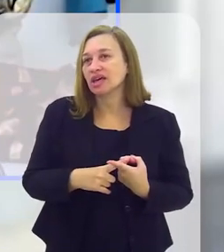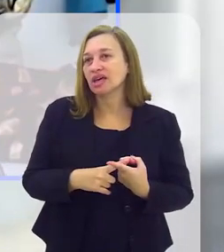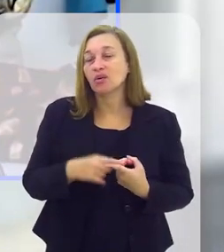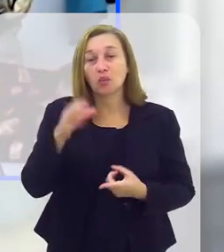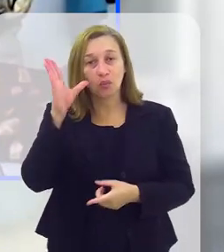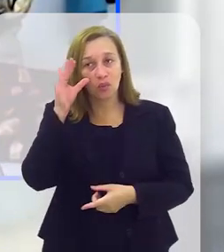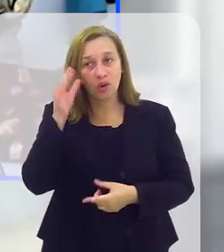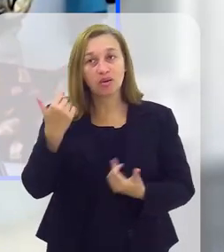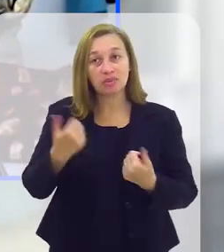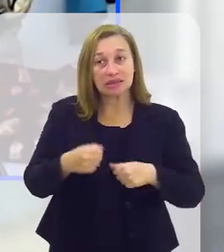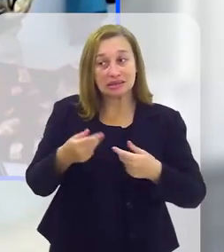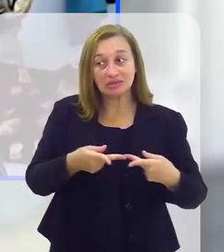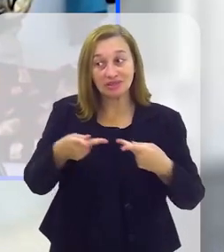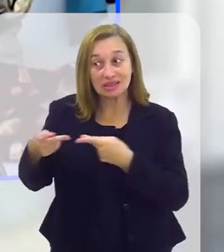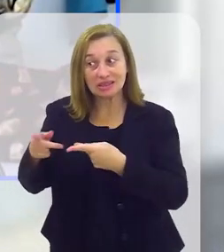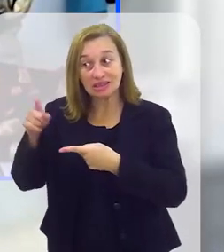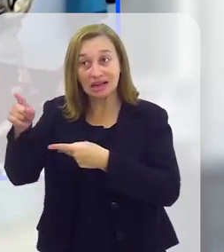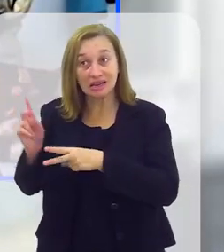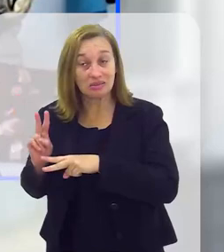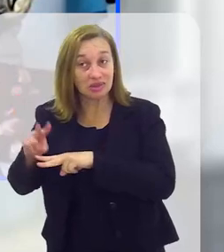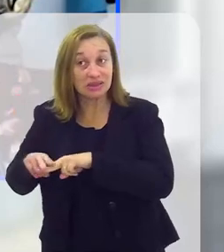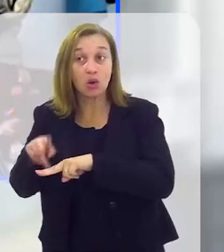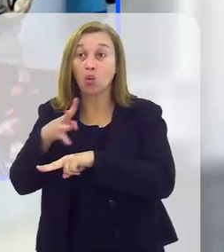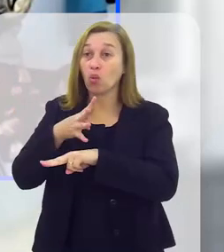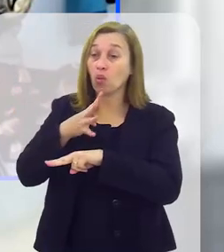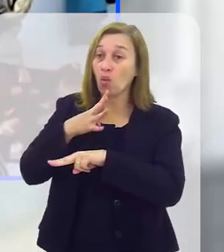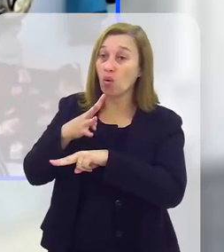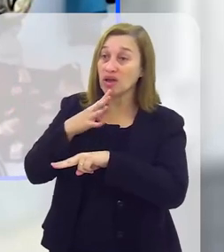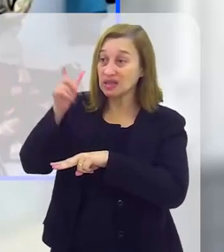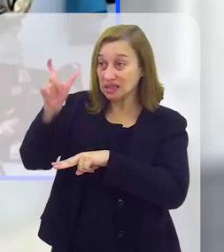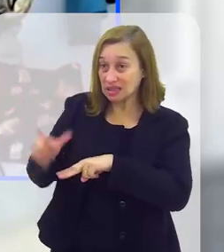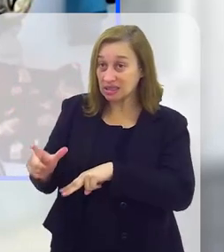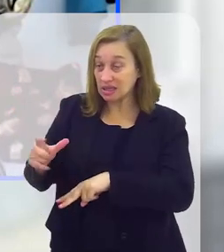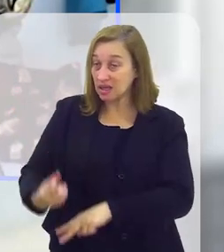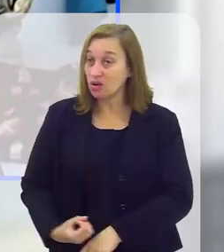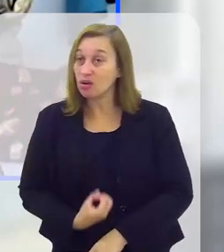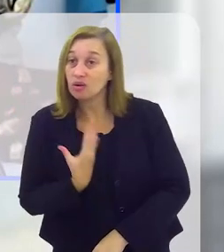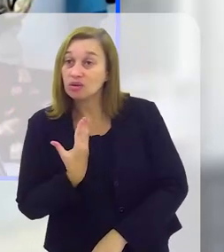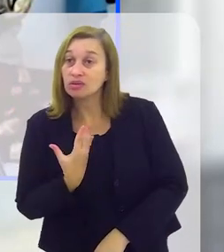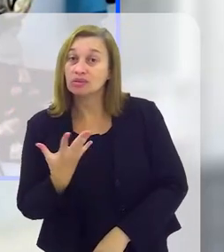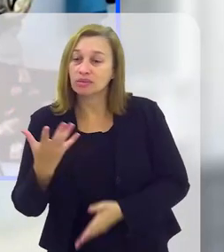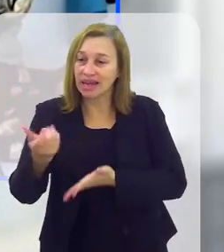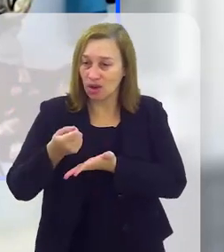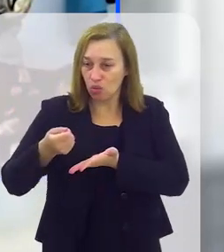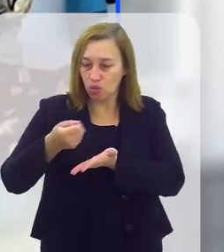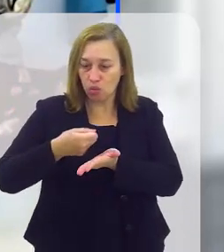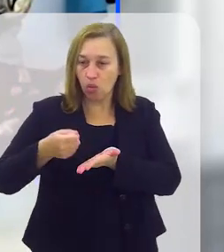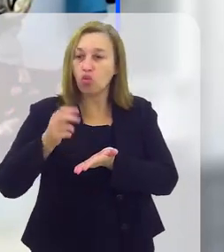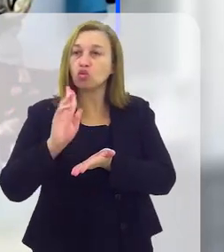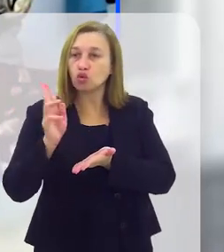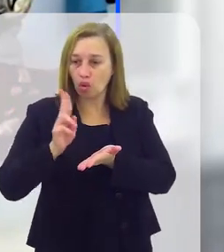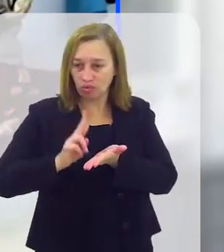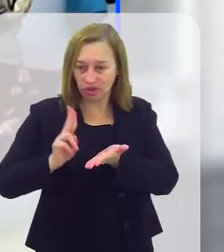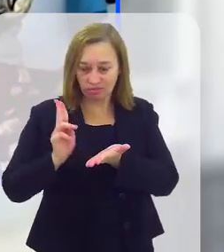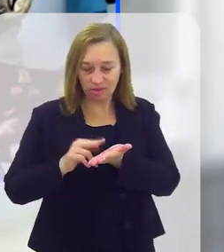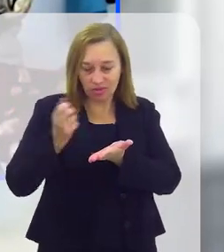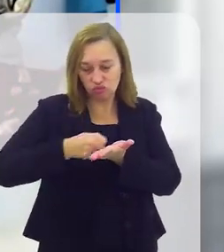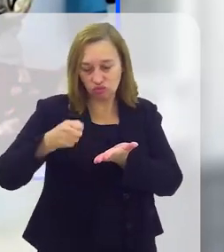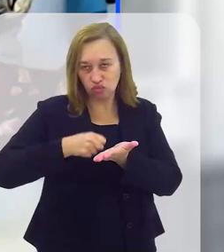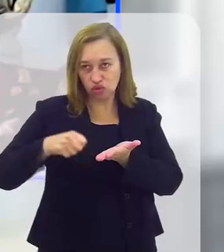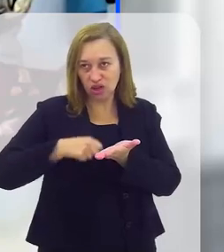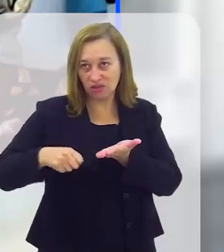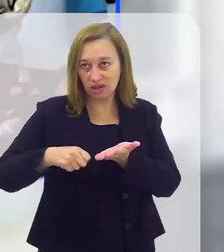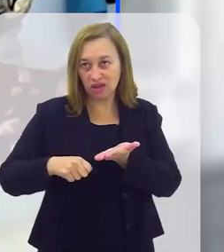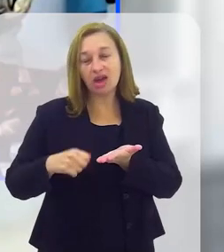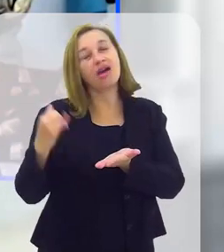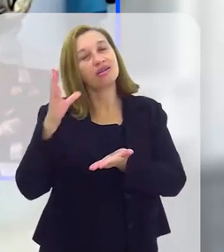mas a Anitta já é um pouco difícil, porque aí o interessado vai ter que fazer uma visita lá no presídio, conhecer o autor,